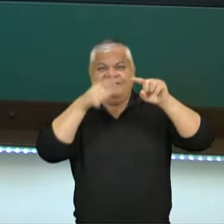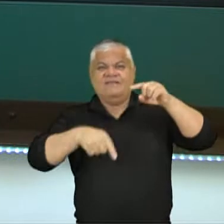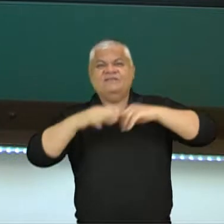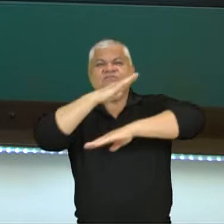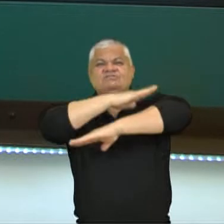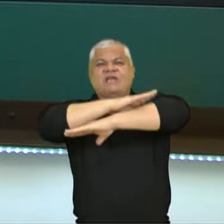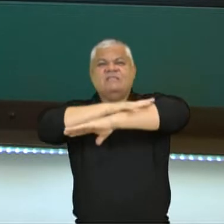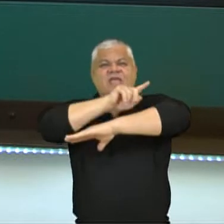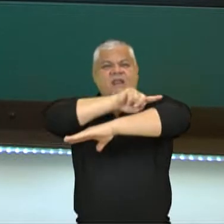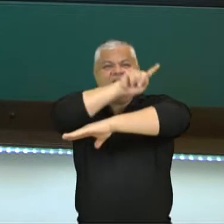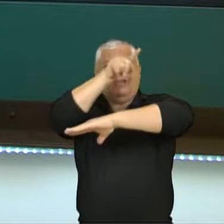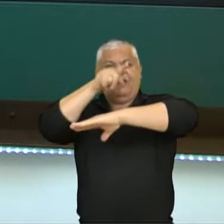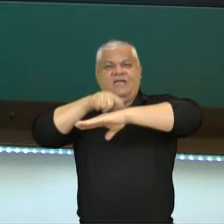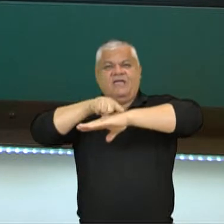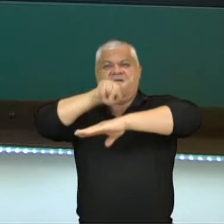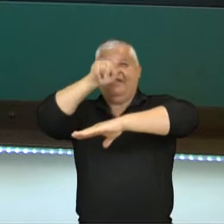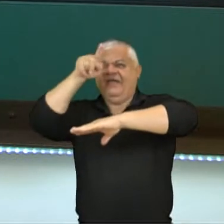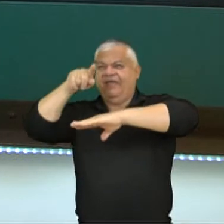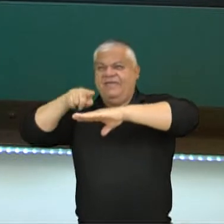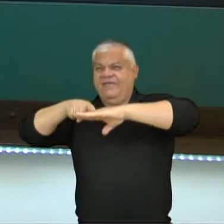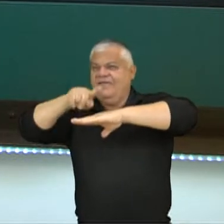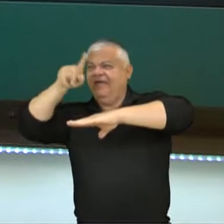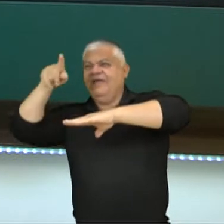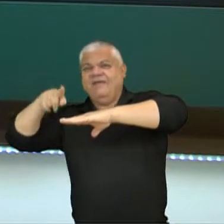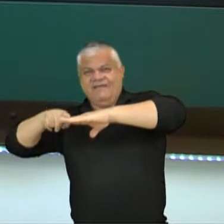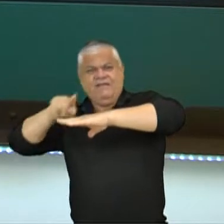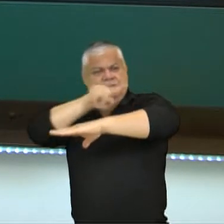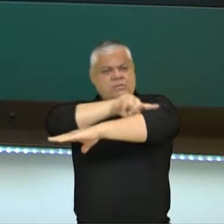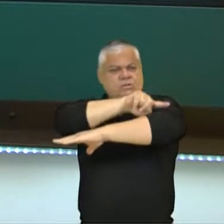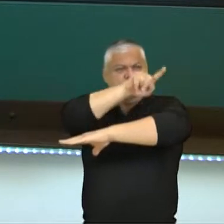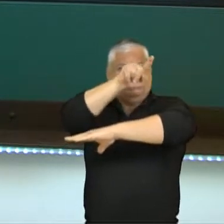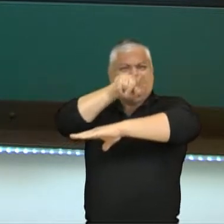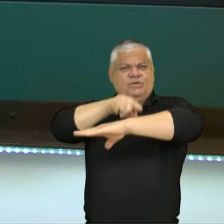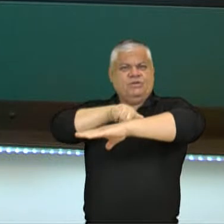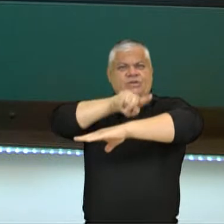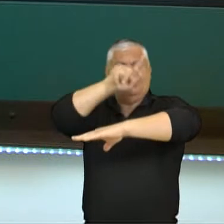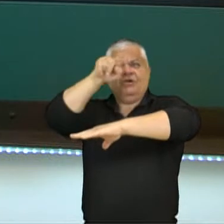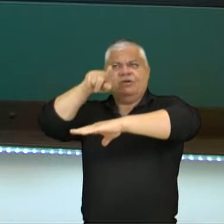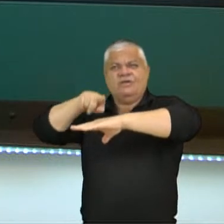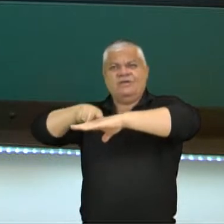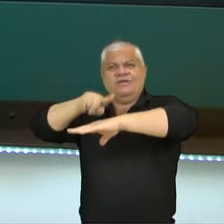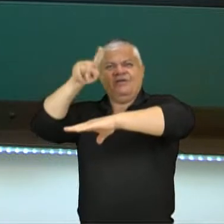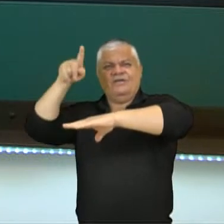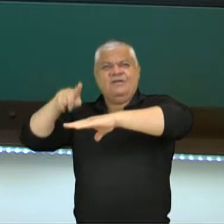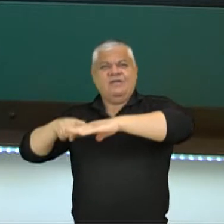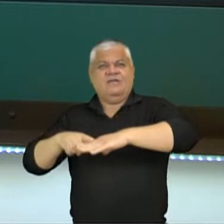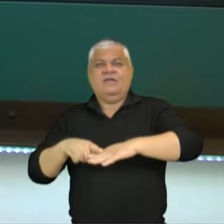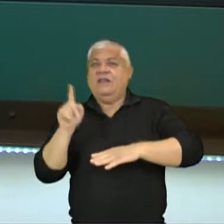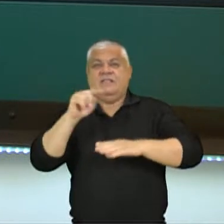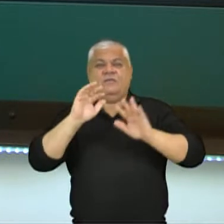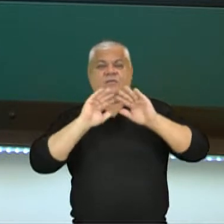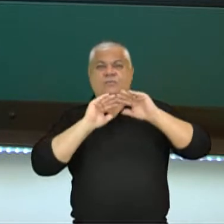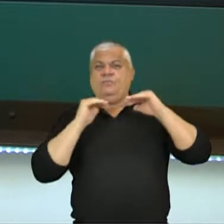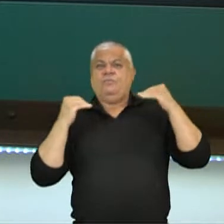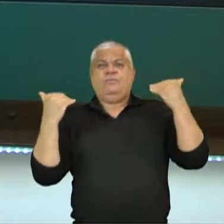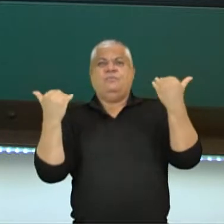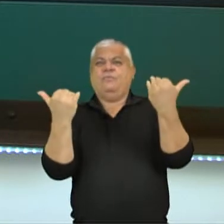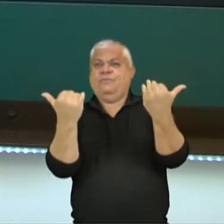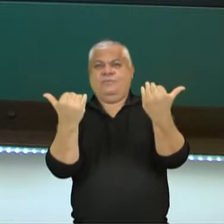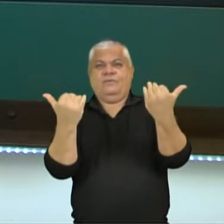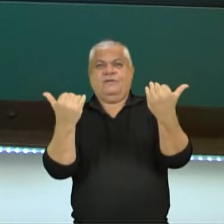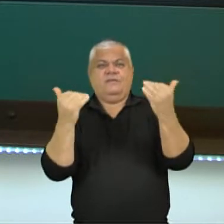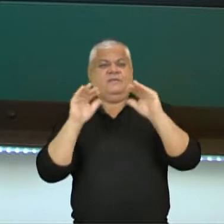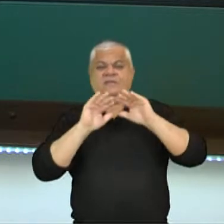as partes aqui desse coliseu. Outra coisa, ele está em elipse, ou seja, ele não é um círculo. Ele é uma elipse perfeita.